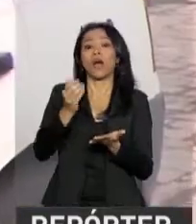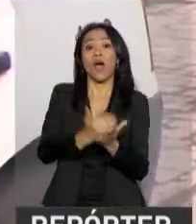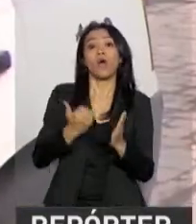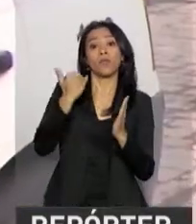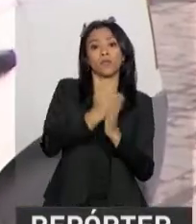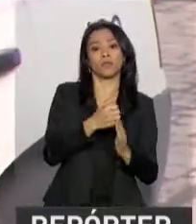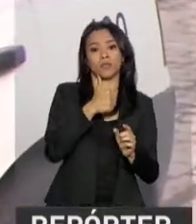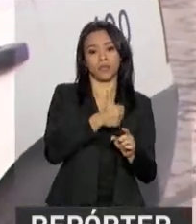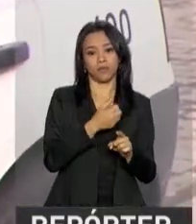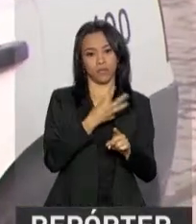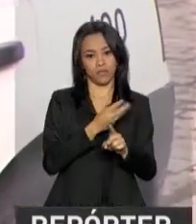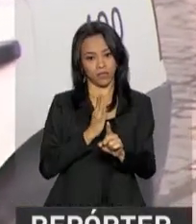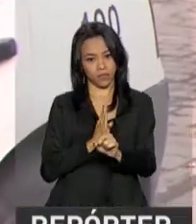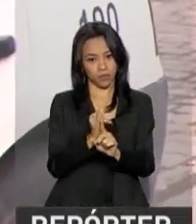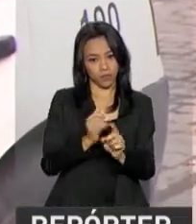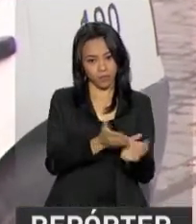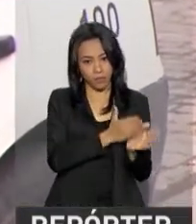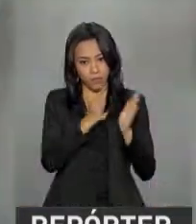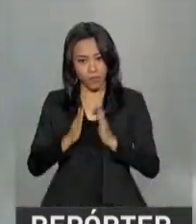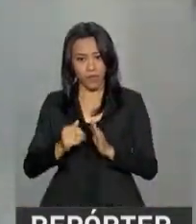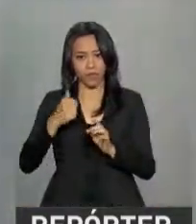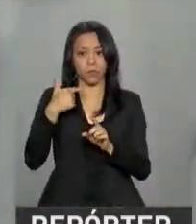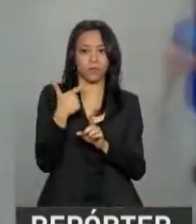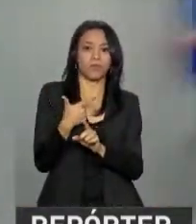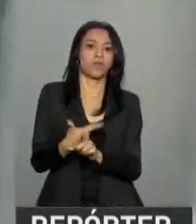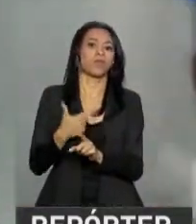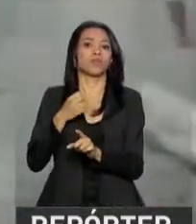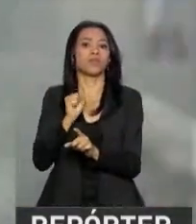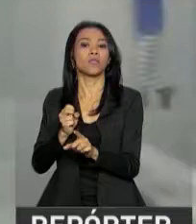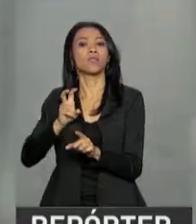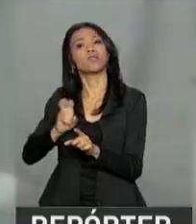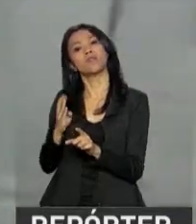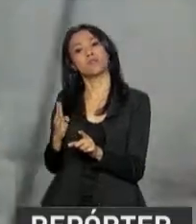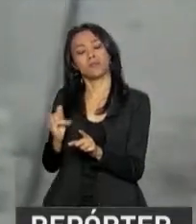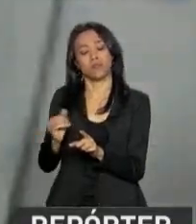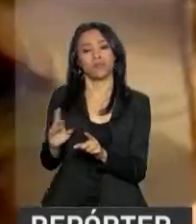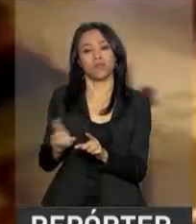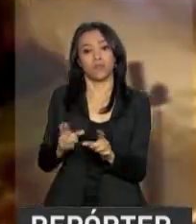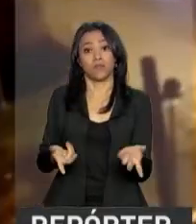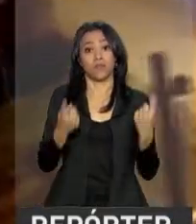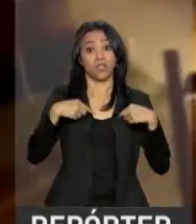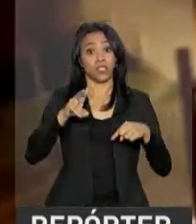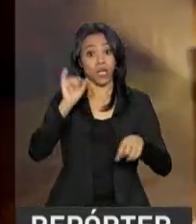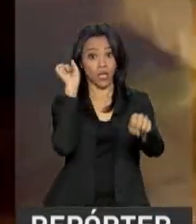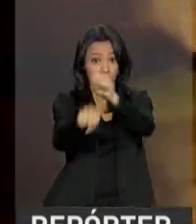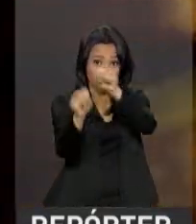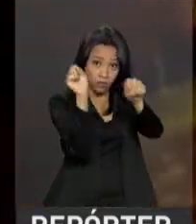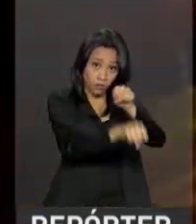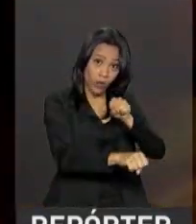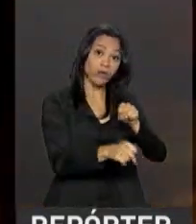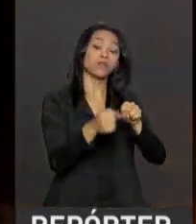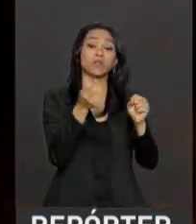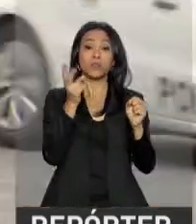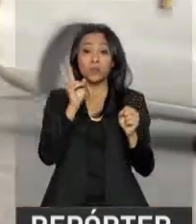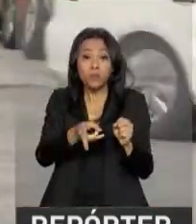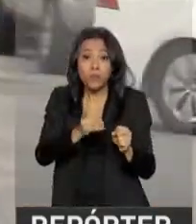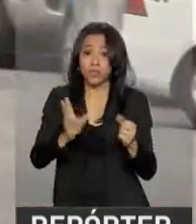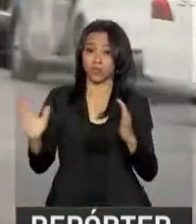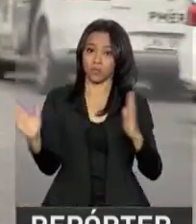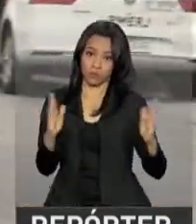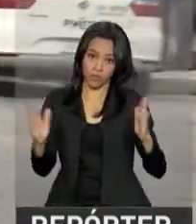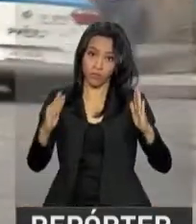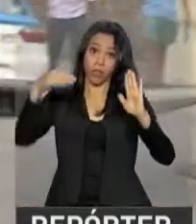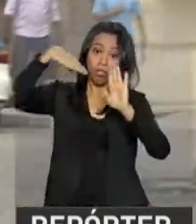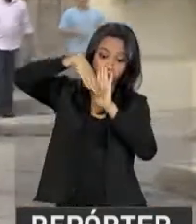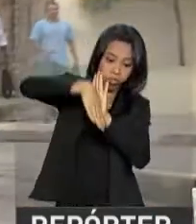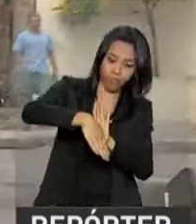113 bilhões para R 285 bilhões. Já os homicídios, no mesmo período, ao invés de